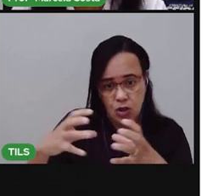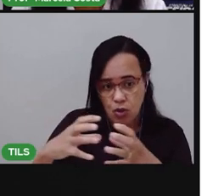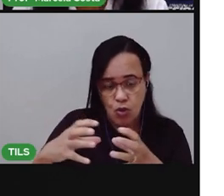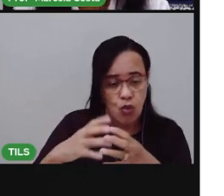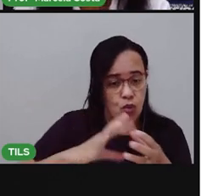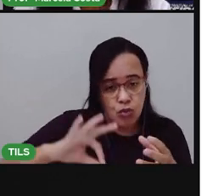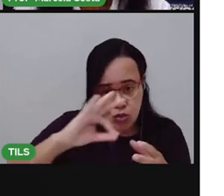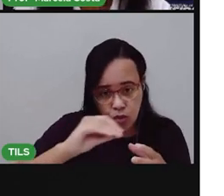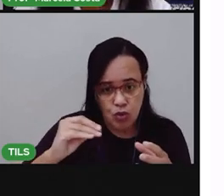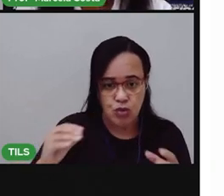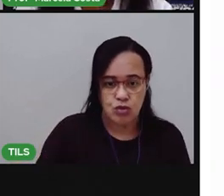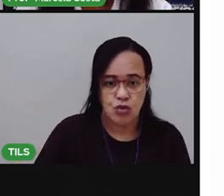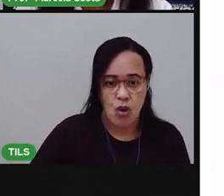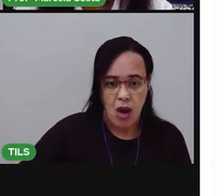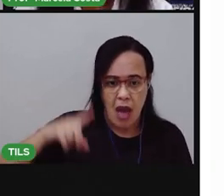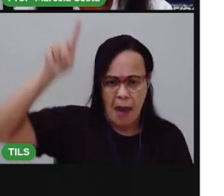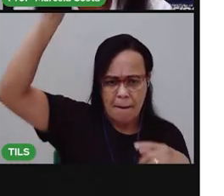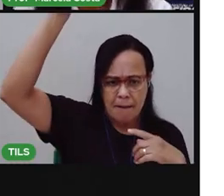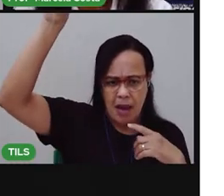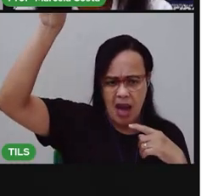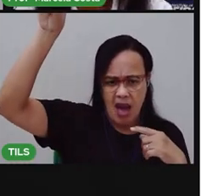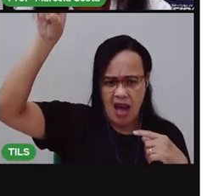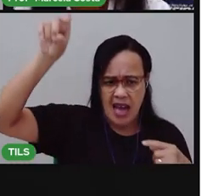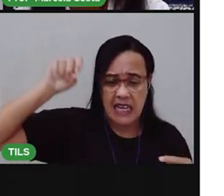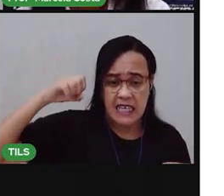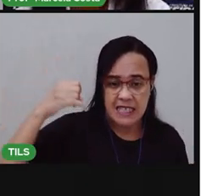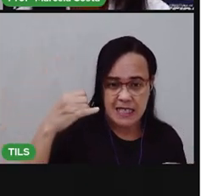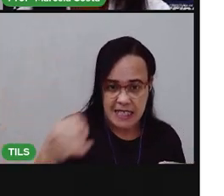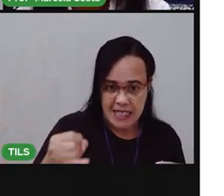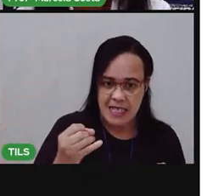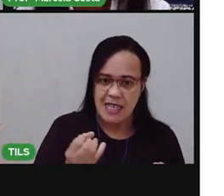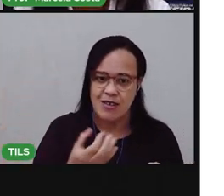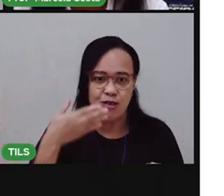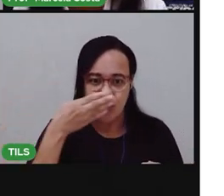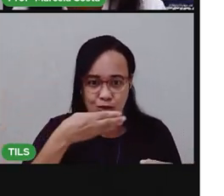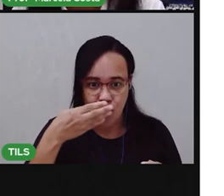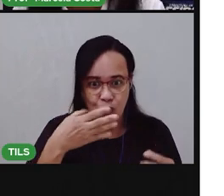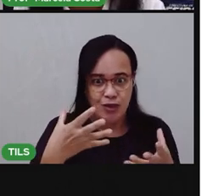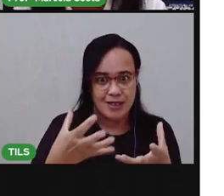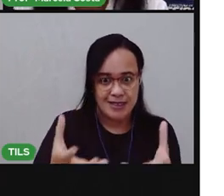Magali logo gritou. Se for doce, eu aceito.